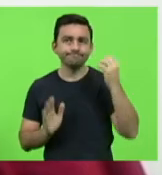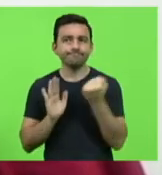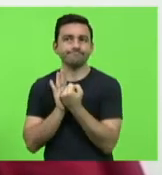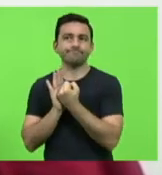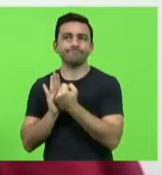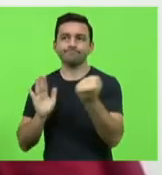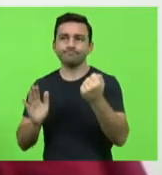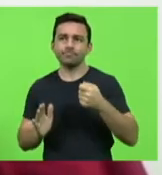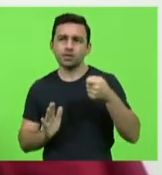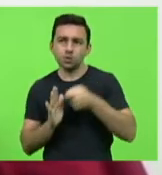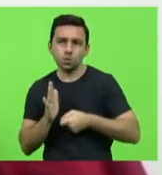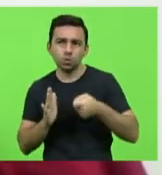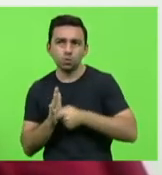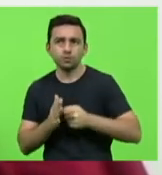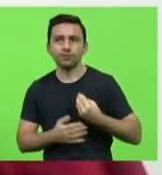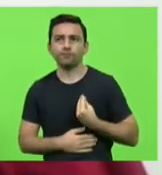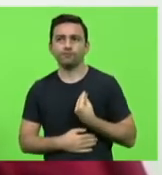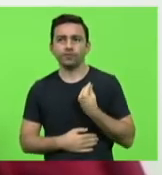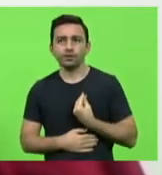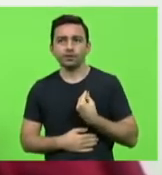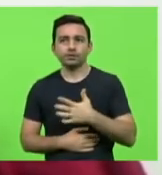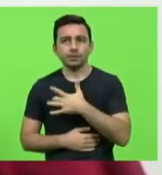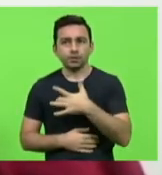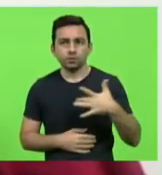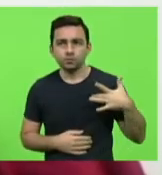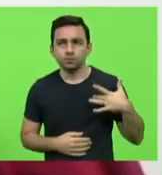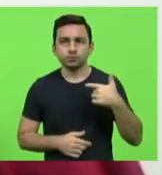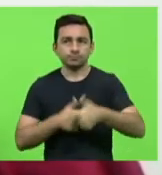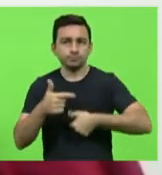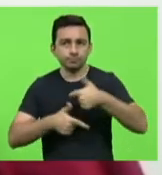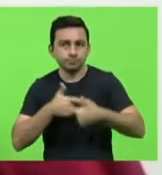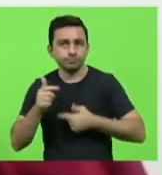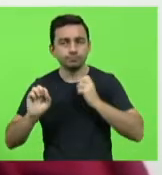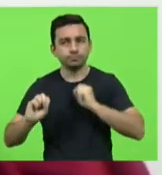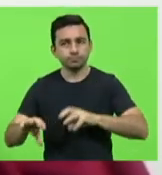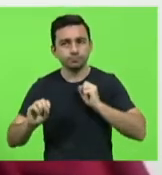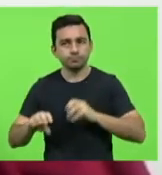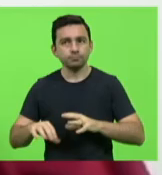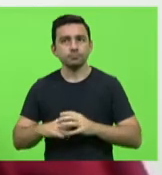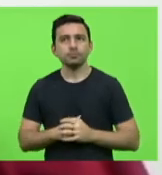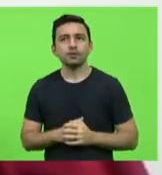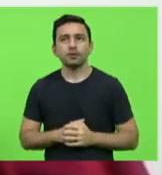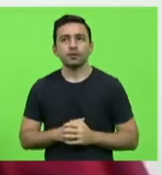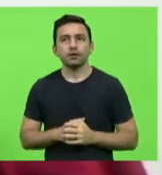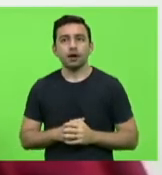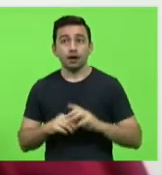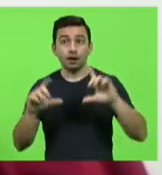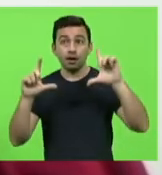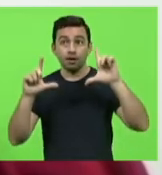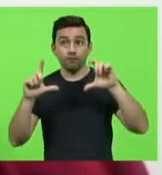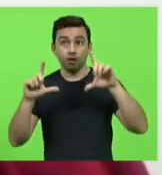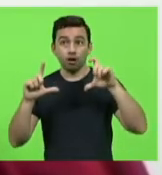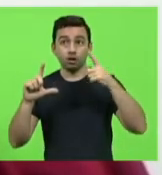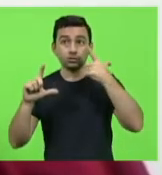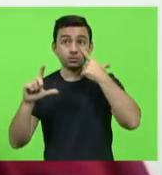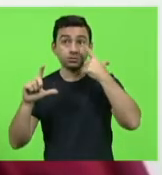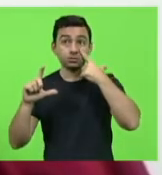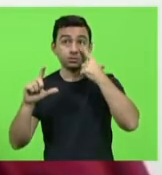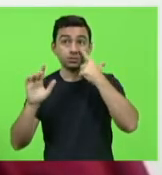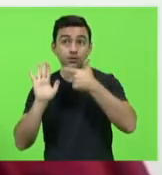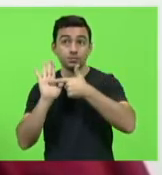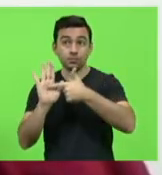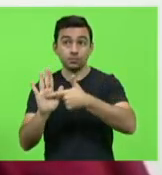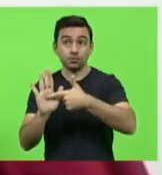lutamos pela vida e pela saúde dos trabalhadores da educação. Na foto que nós estamos mostrando no